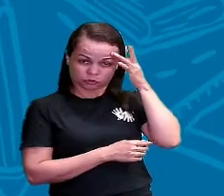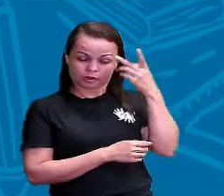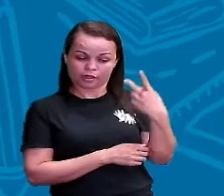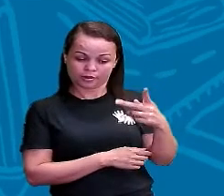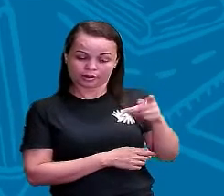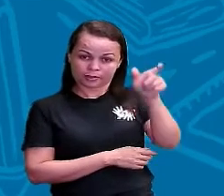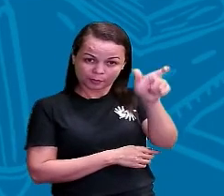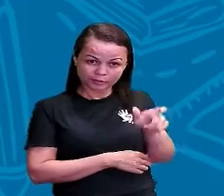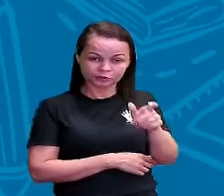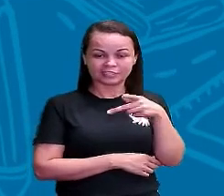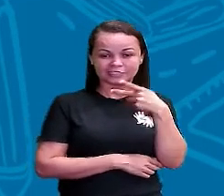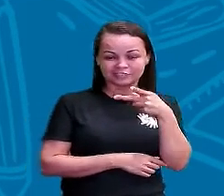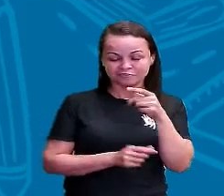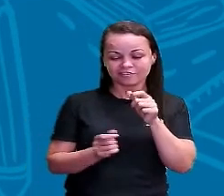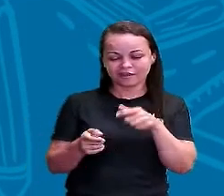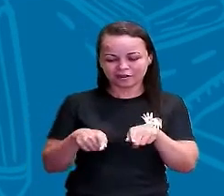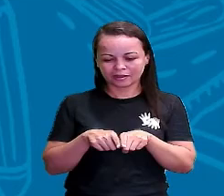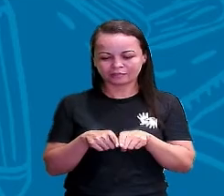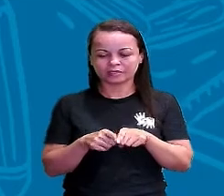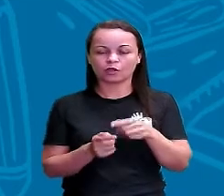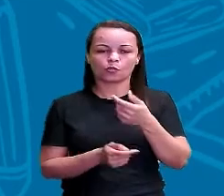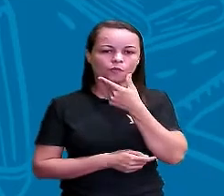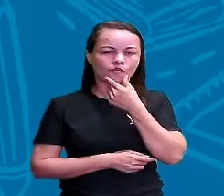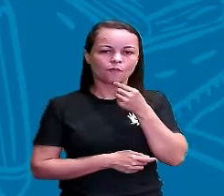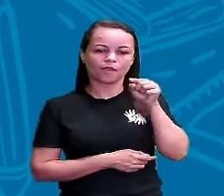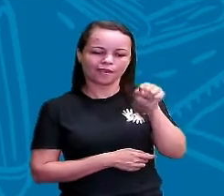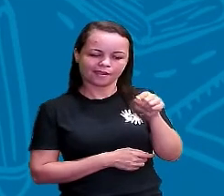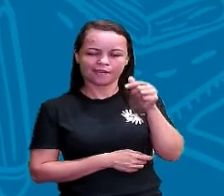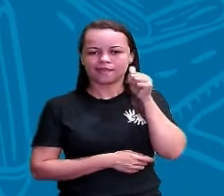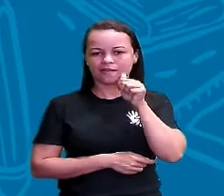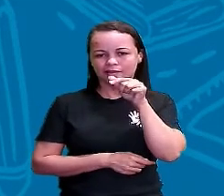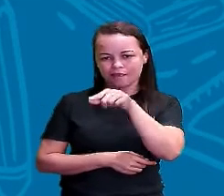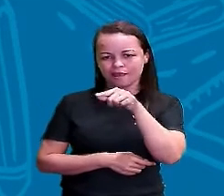Então aí ó, ele, eles. Ela, elas.